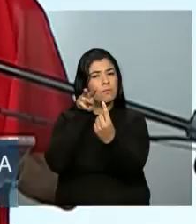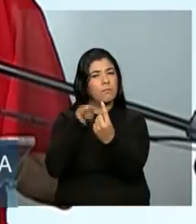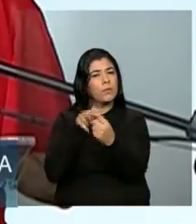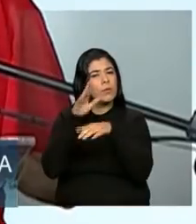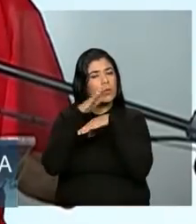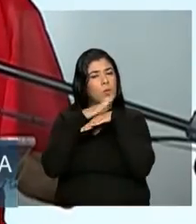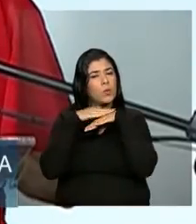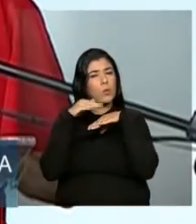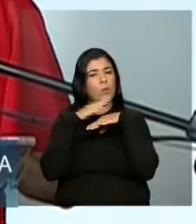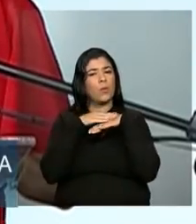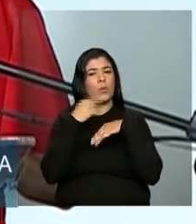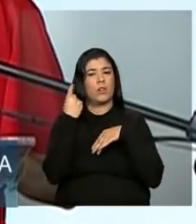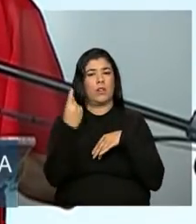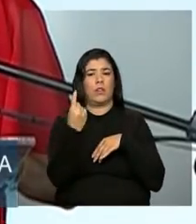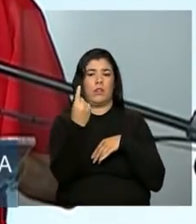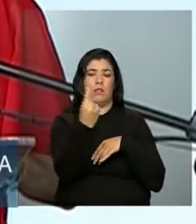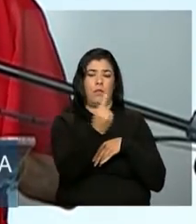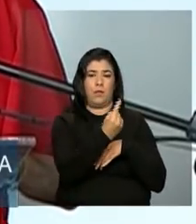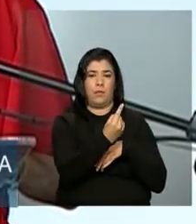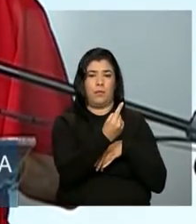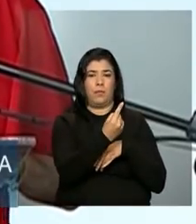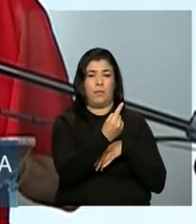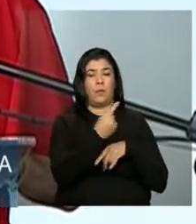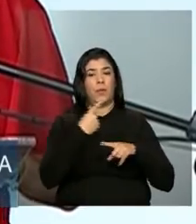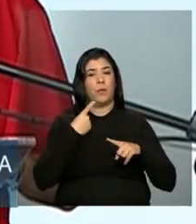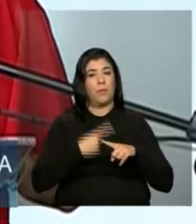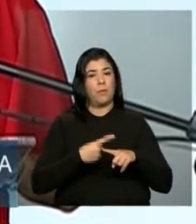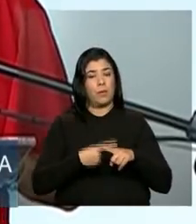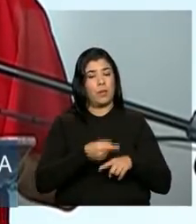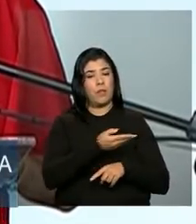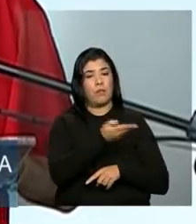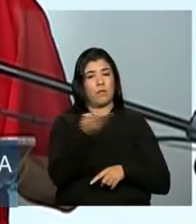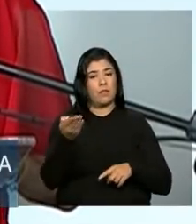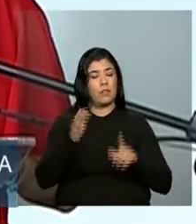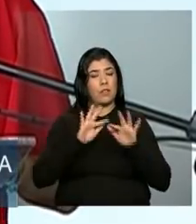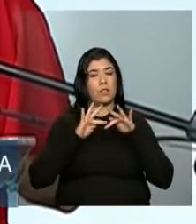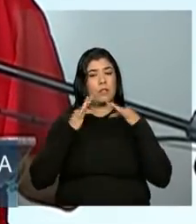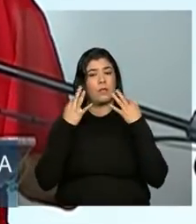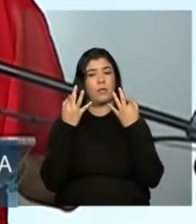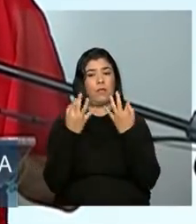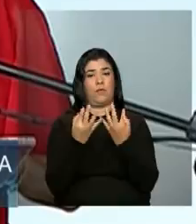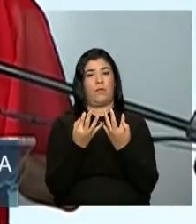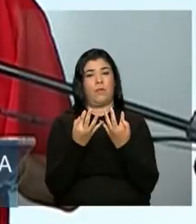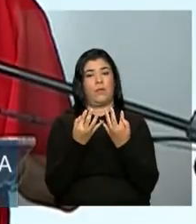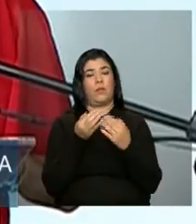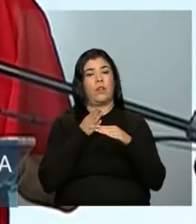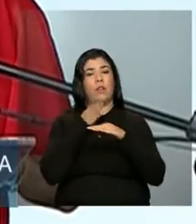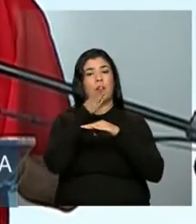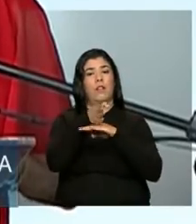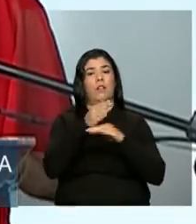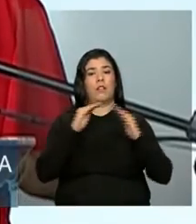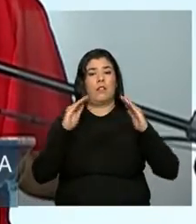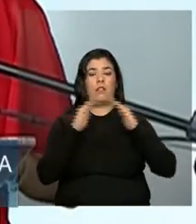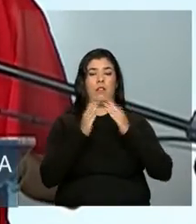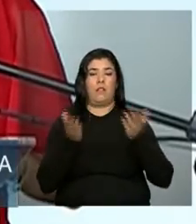porque são famílias que vão entrar nessas casas,